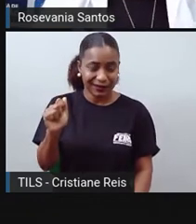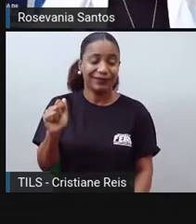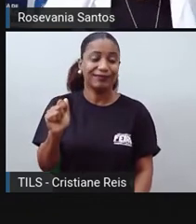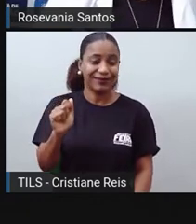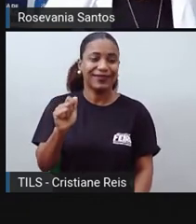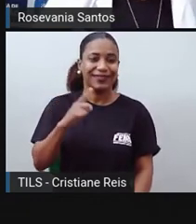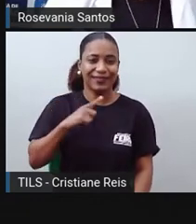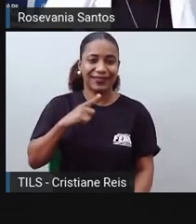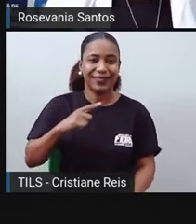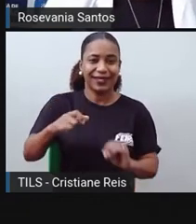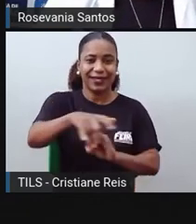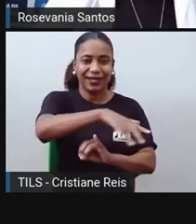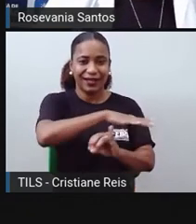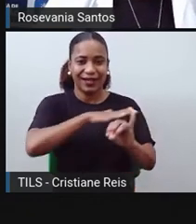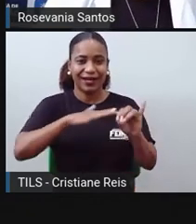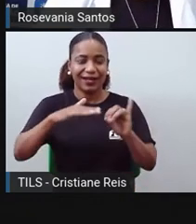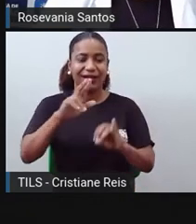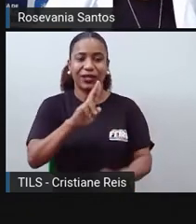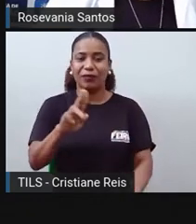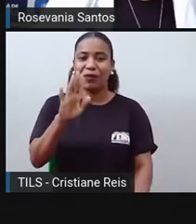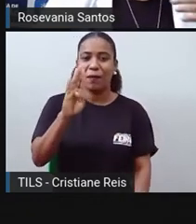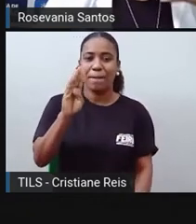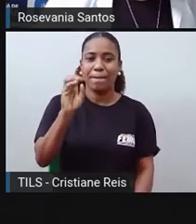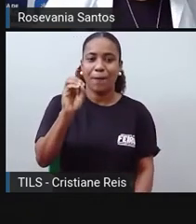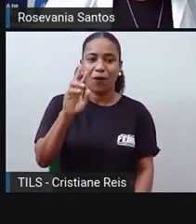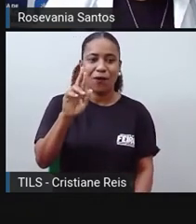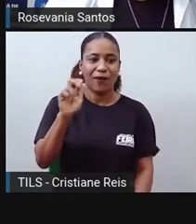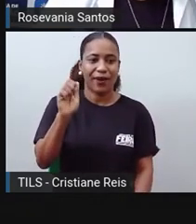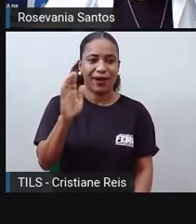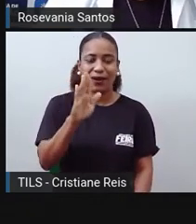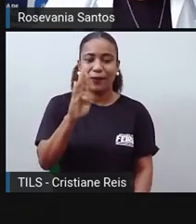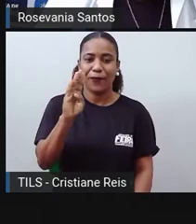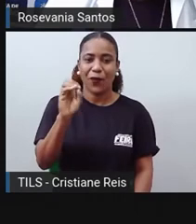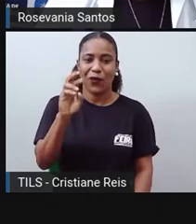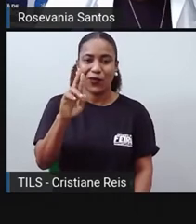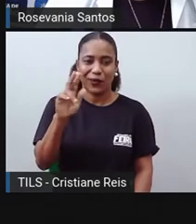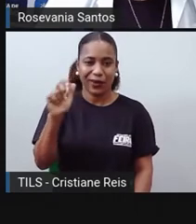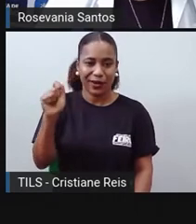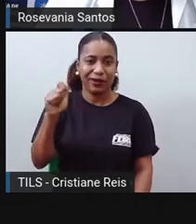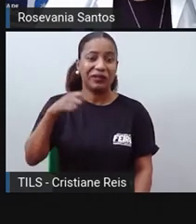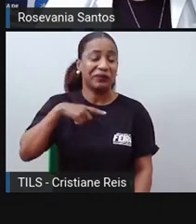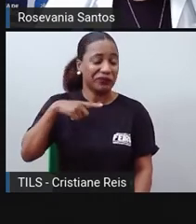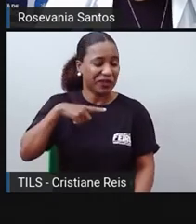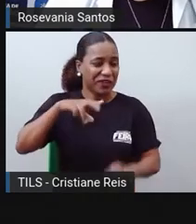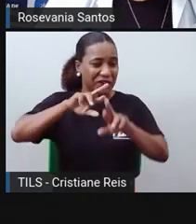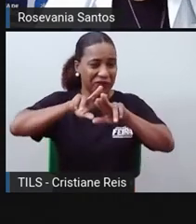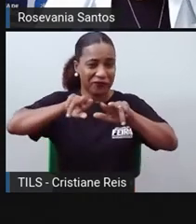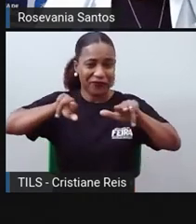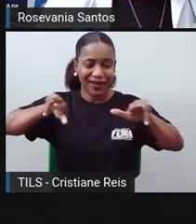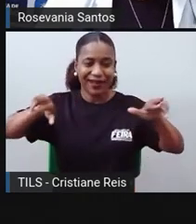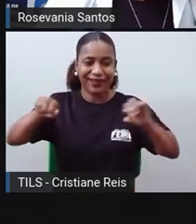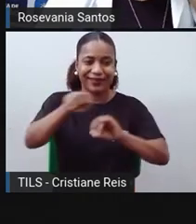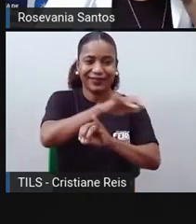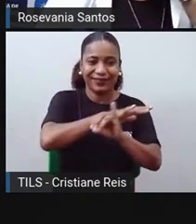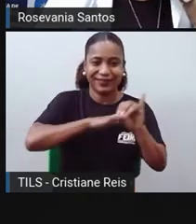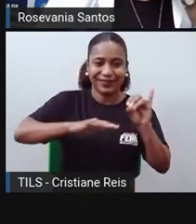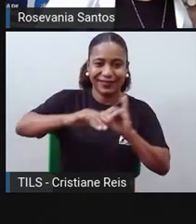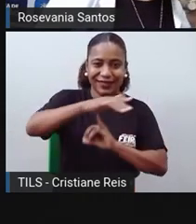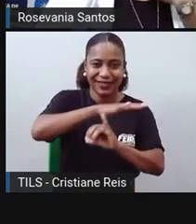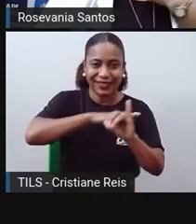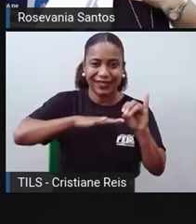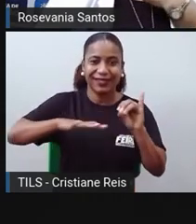Da sociedade mundial, que abrange milhares de ilhas, né? E arquipélagos situados no Pacífico Central. Aí, a gente tem